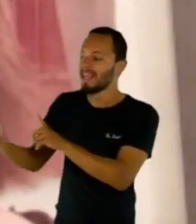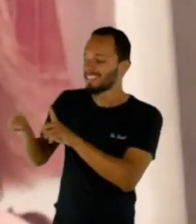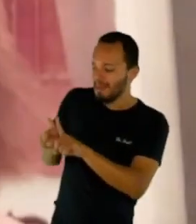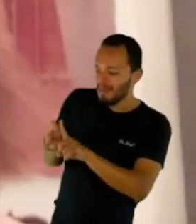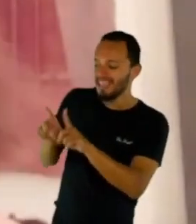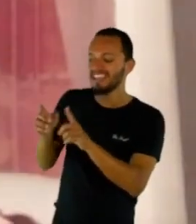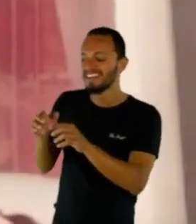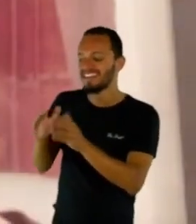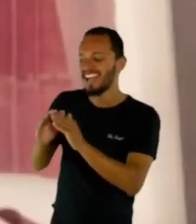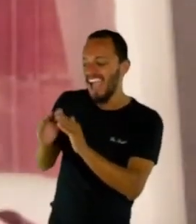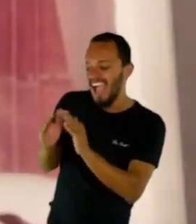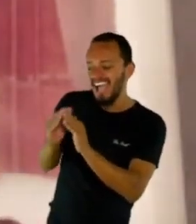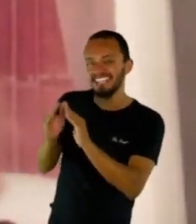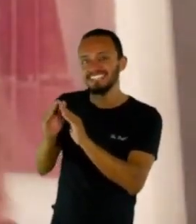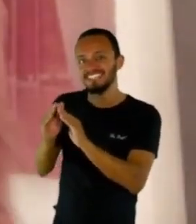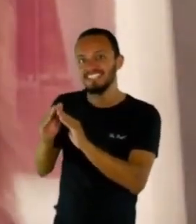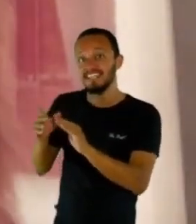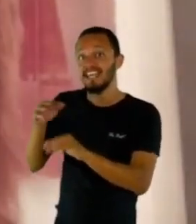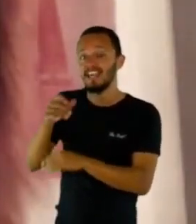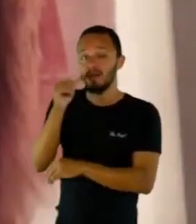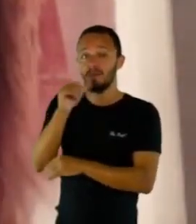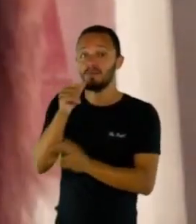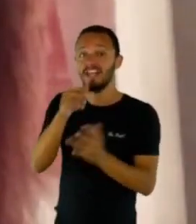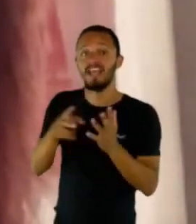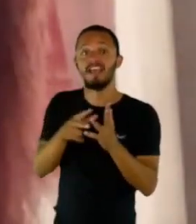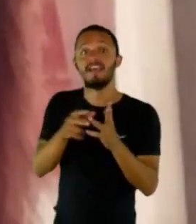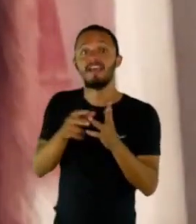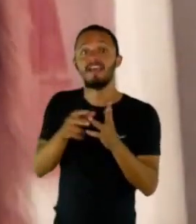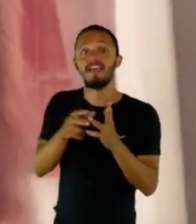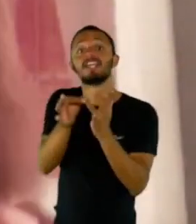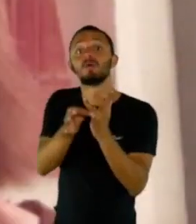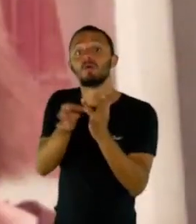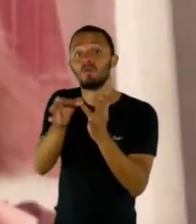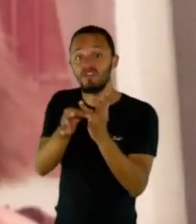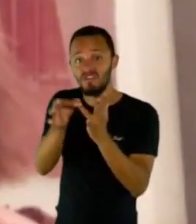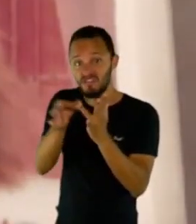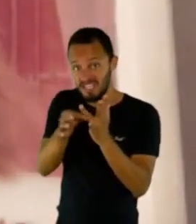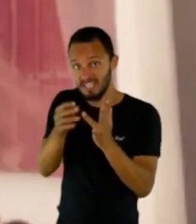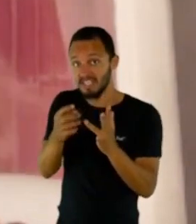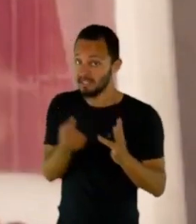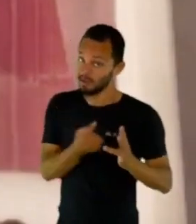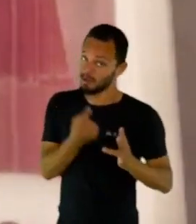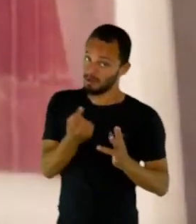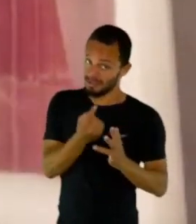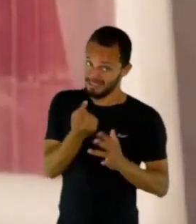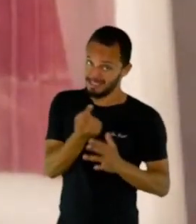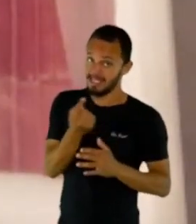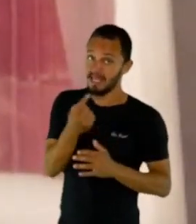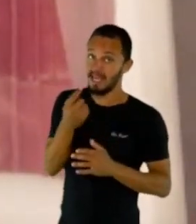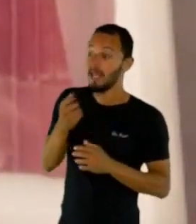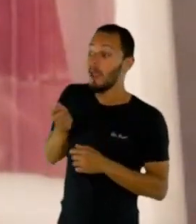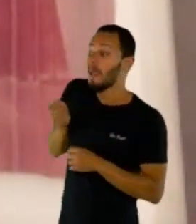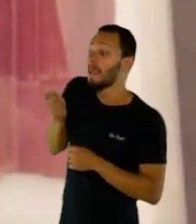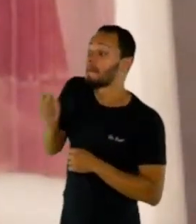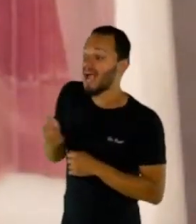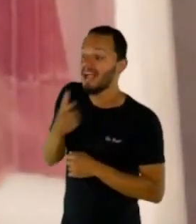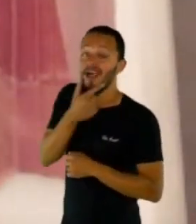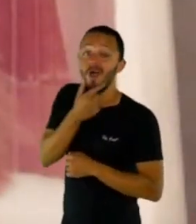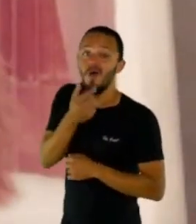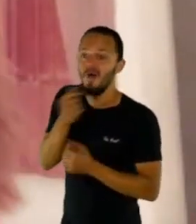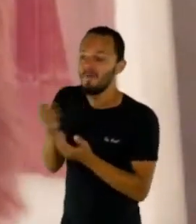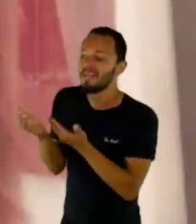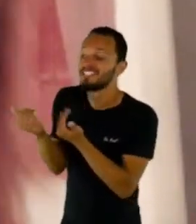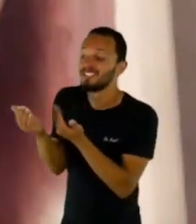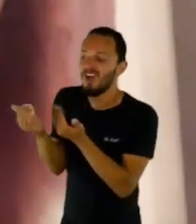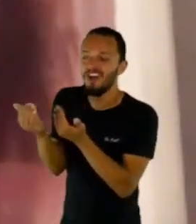que é a história de uma viúva que se sente muito sozinha e que acaba pagando garoto de programa para poder fazer